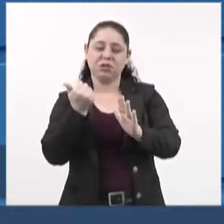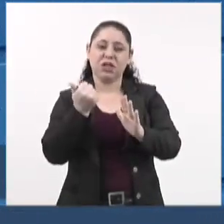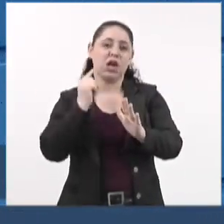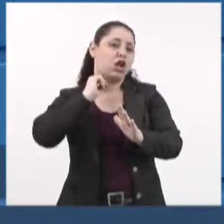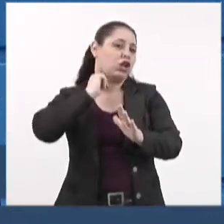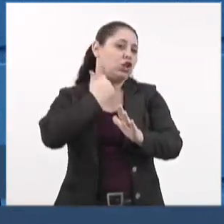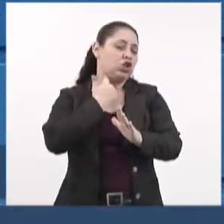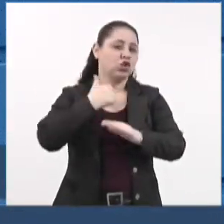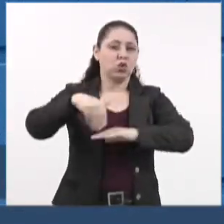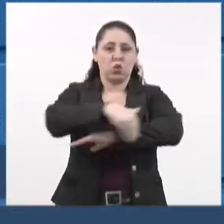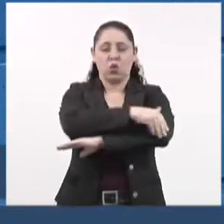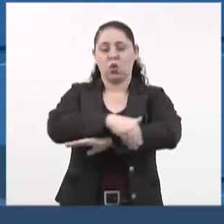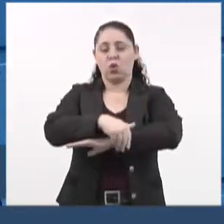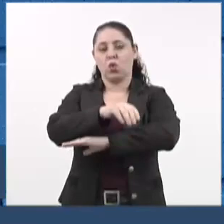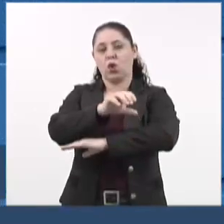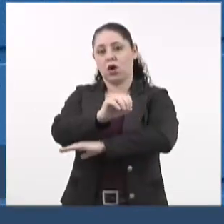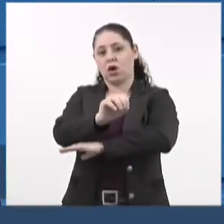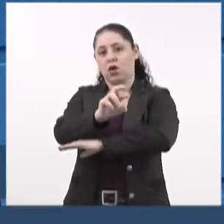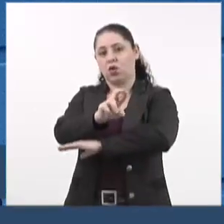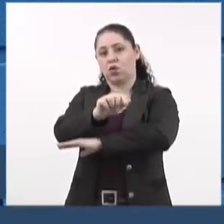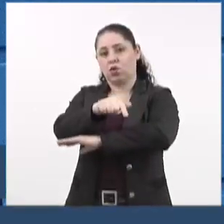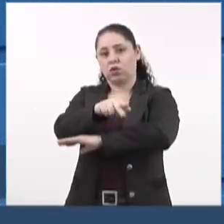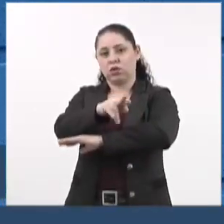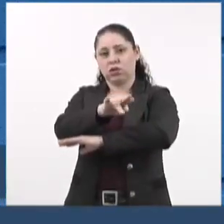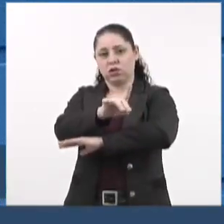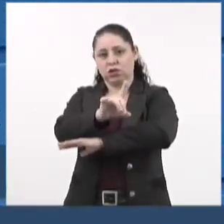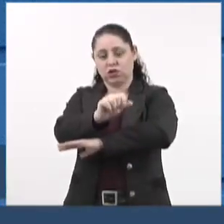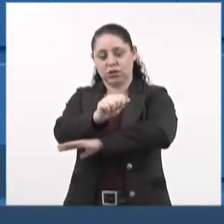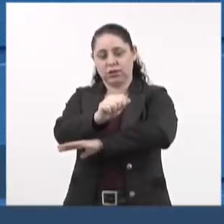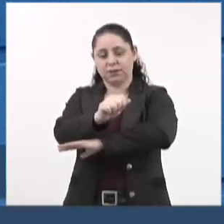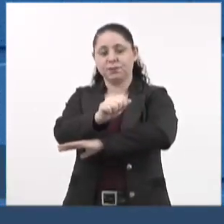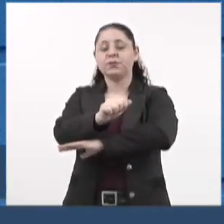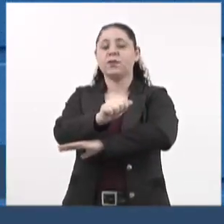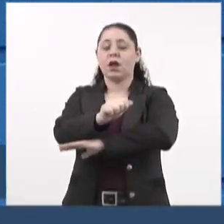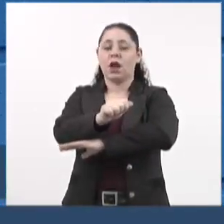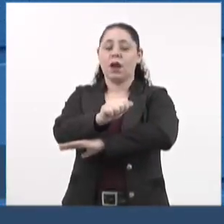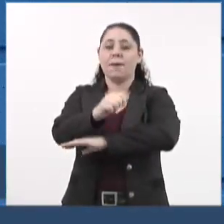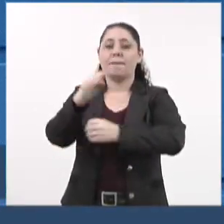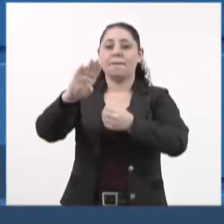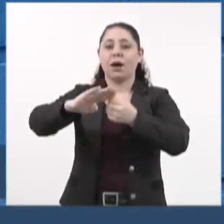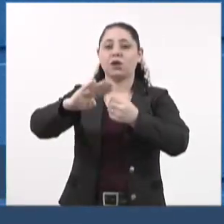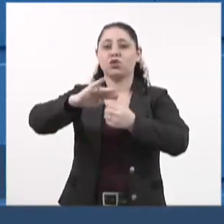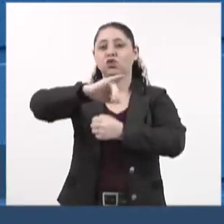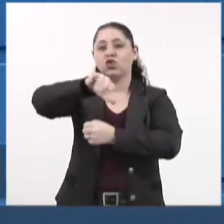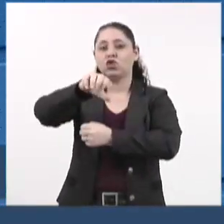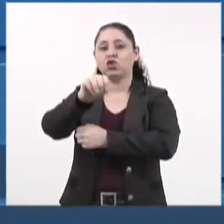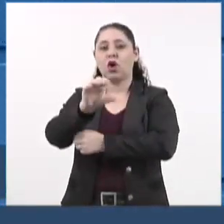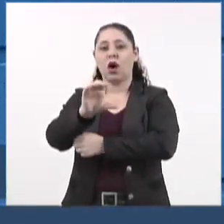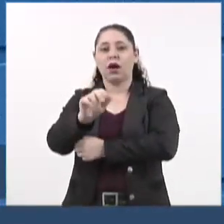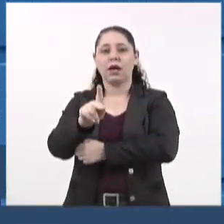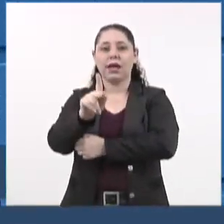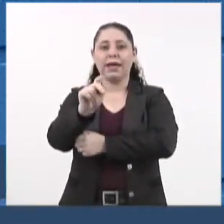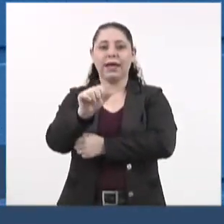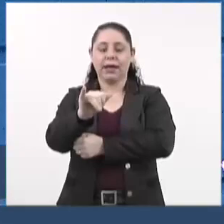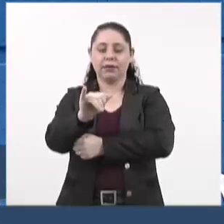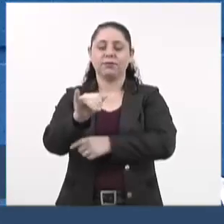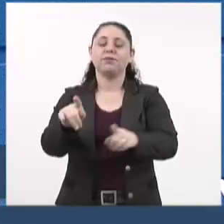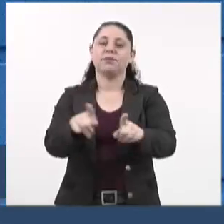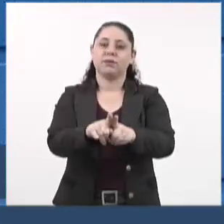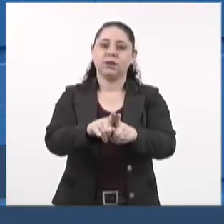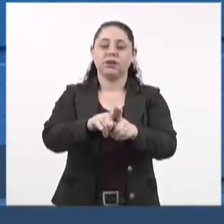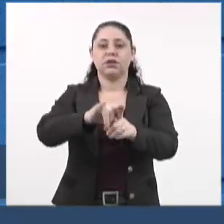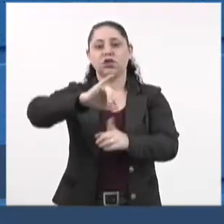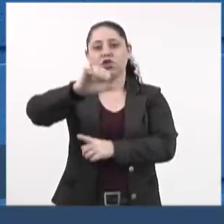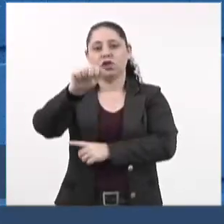na Rua das Orquídeas, entre Ruas Séris e Teixaco, no bairro Joque Clube, em Campo Grande. Também ao senhor Janine de Lima Bruno,